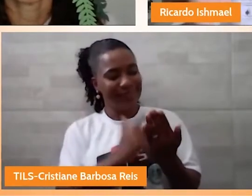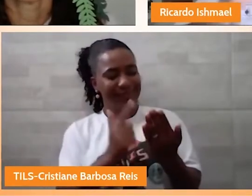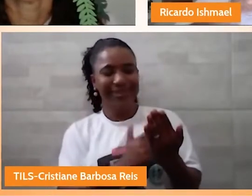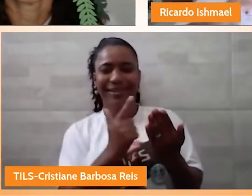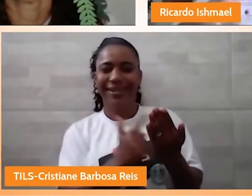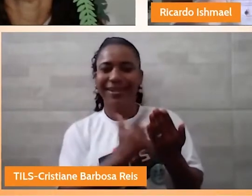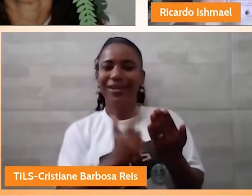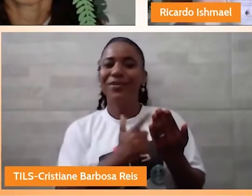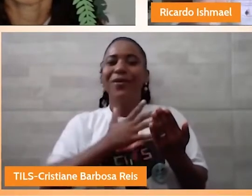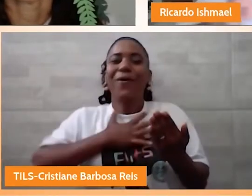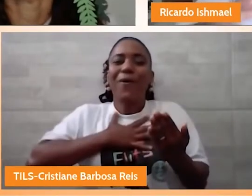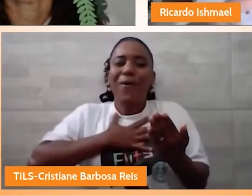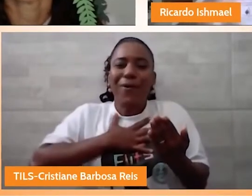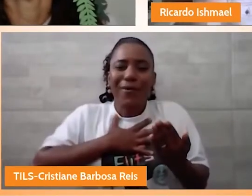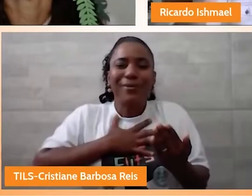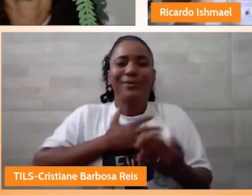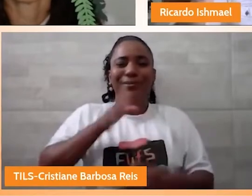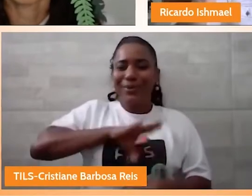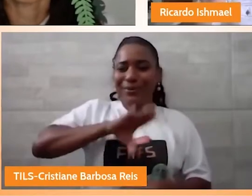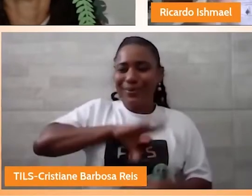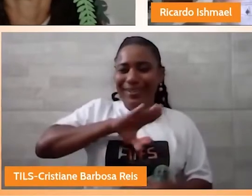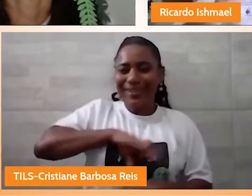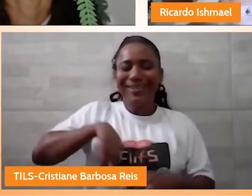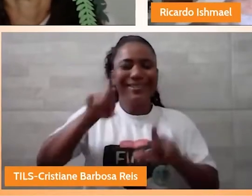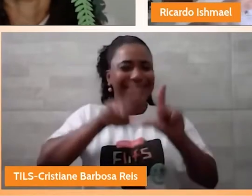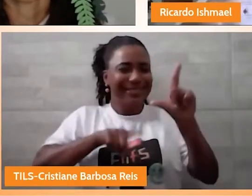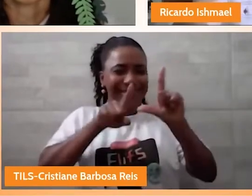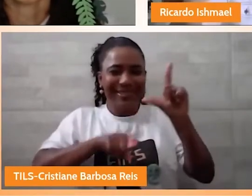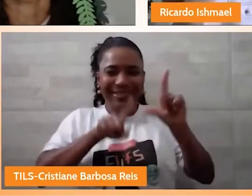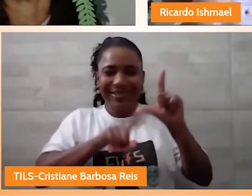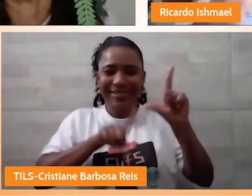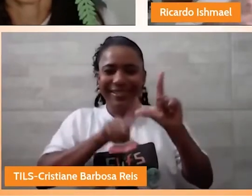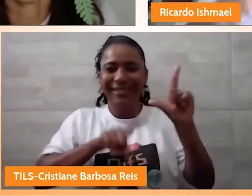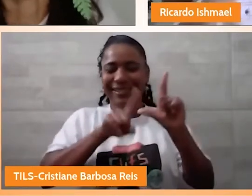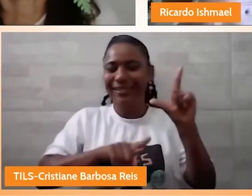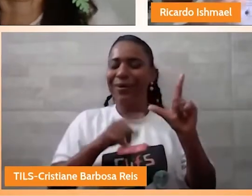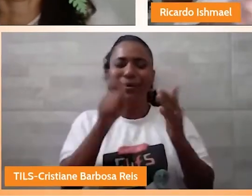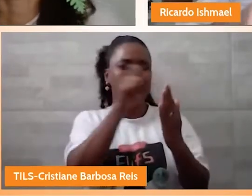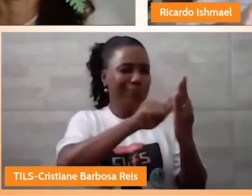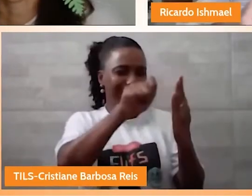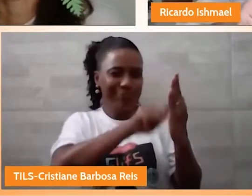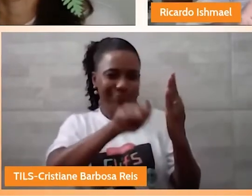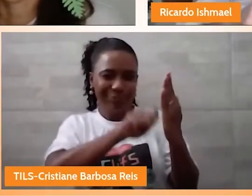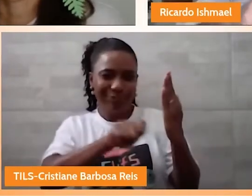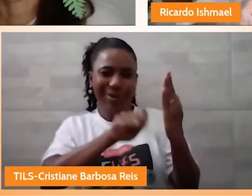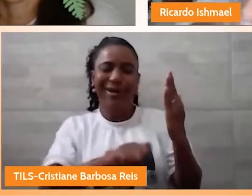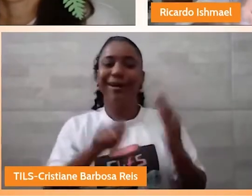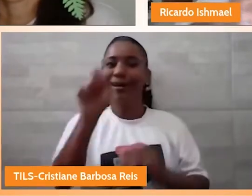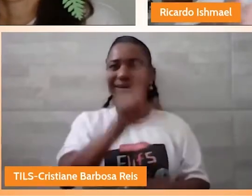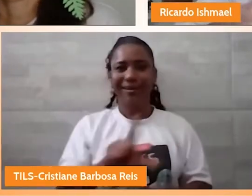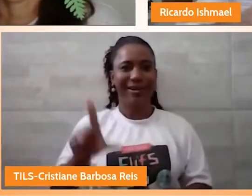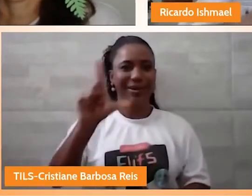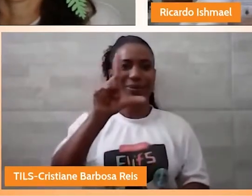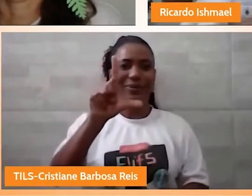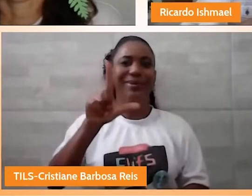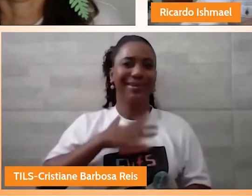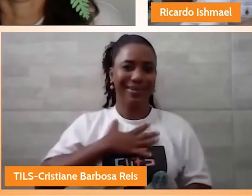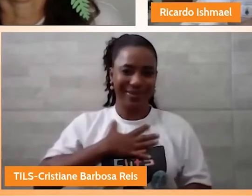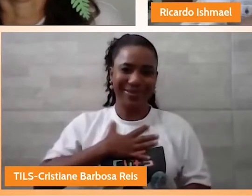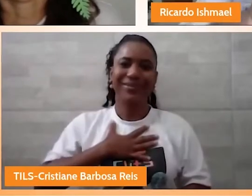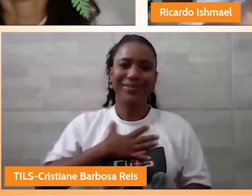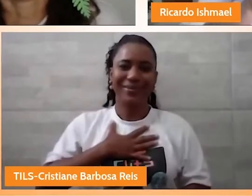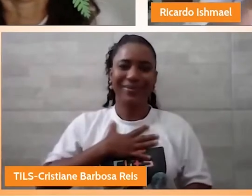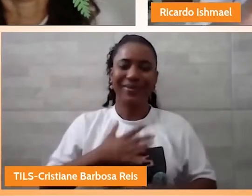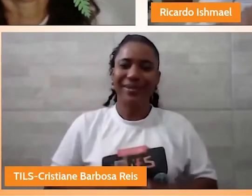portuguesa. Pelas palavras, pelo mundo das letras, pela produção literária. Quando eu descobri os livros